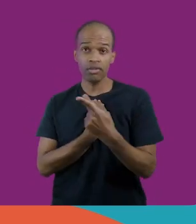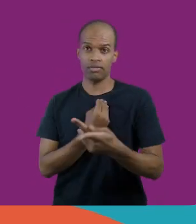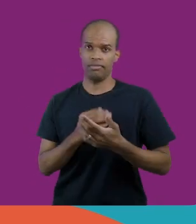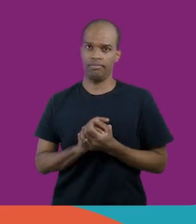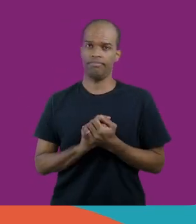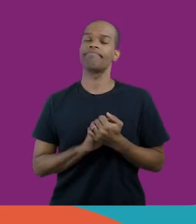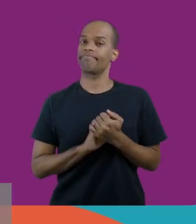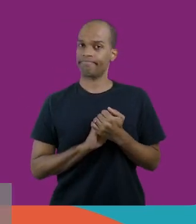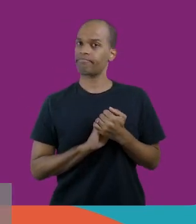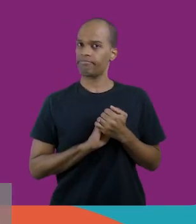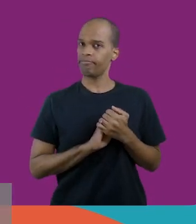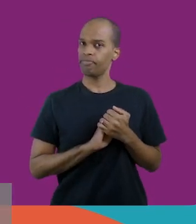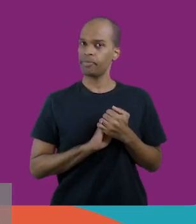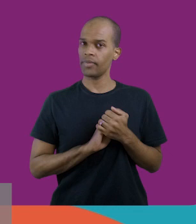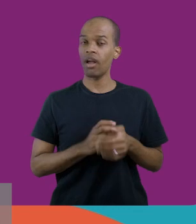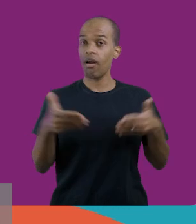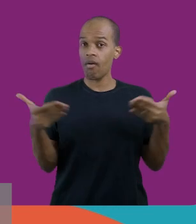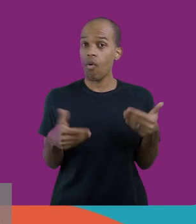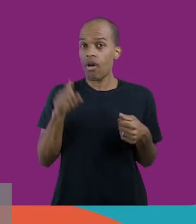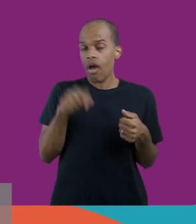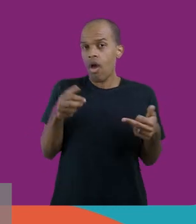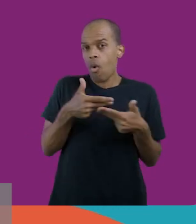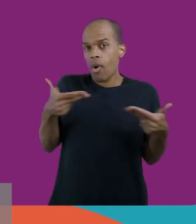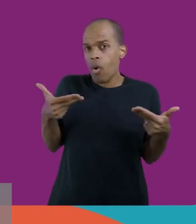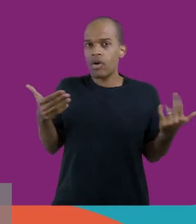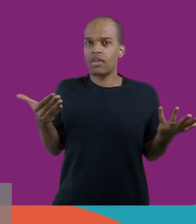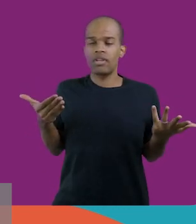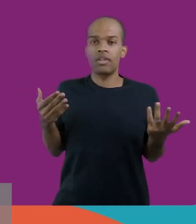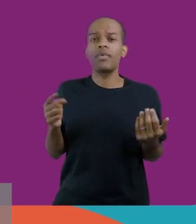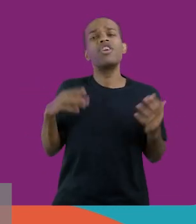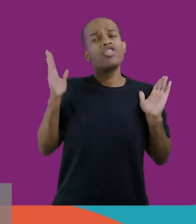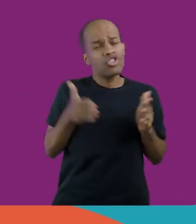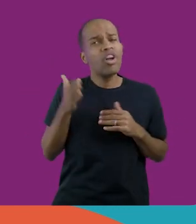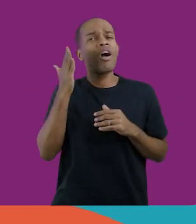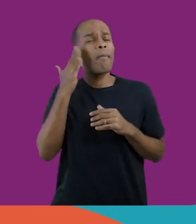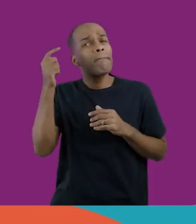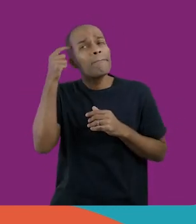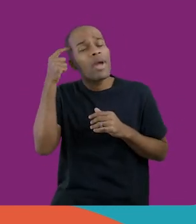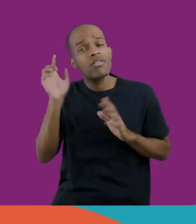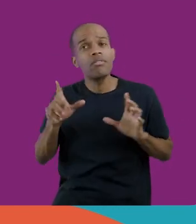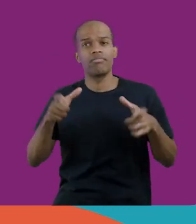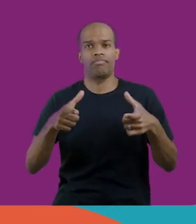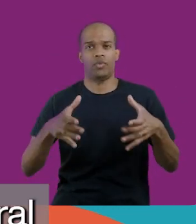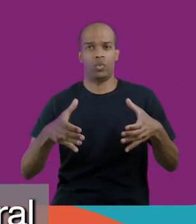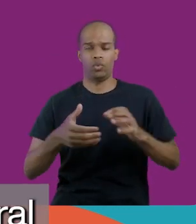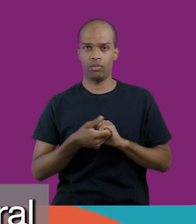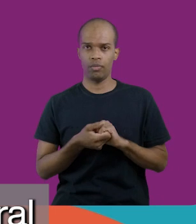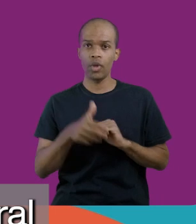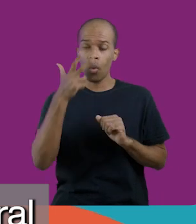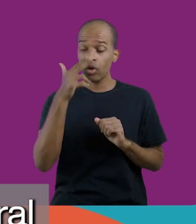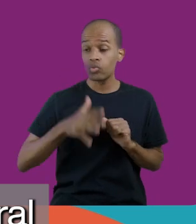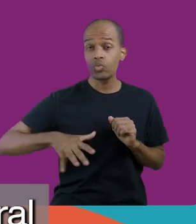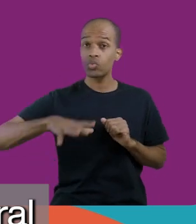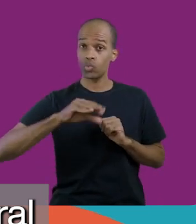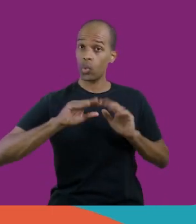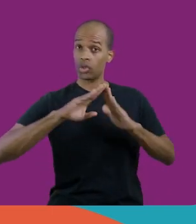estudante. Mas, agora, é algo que está sendo assim, a gente já pensa na unidade. Eu acho que